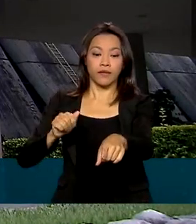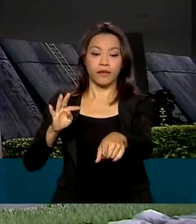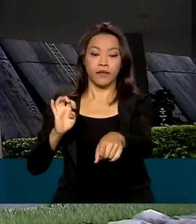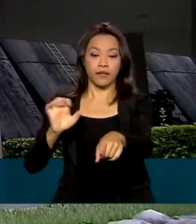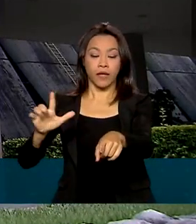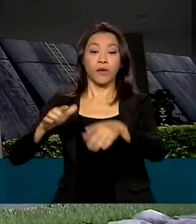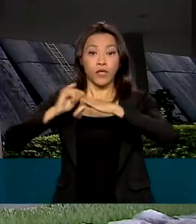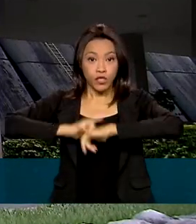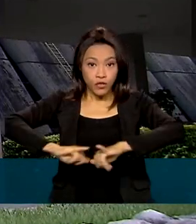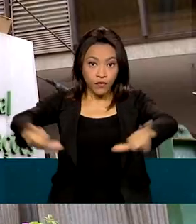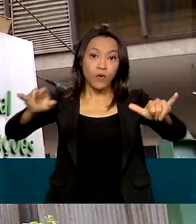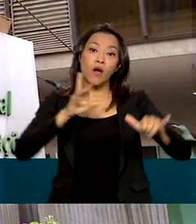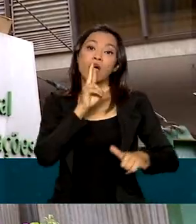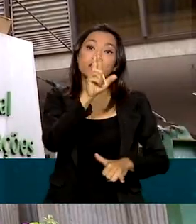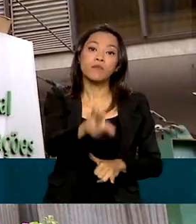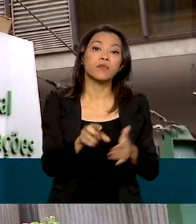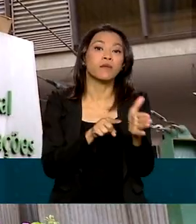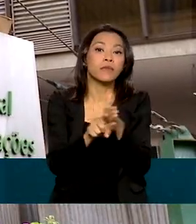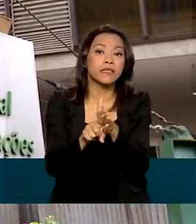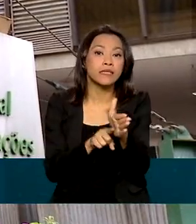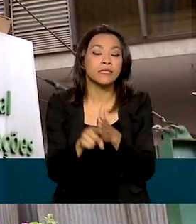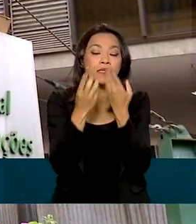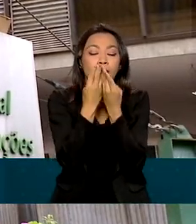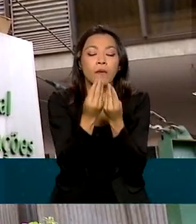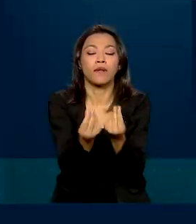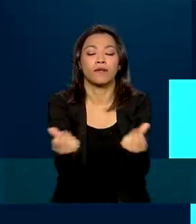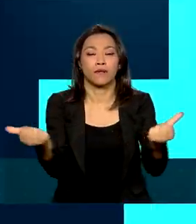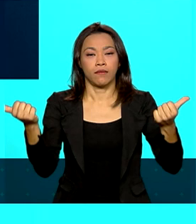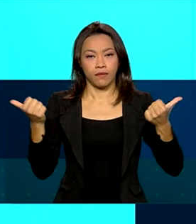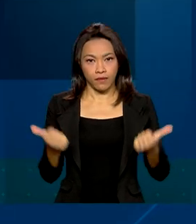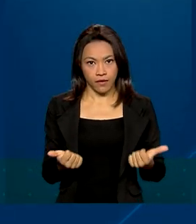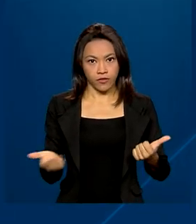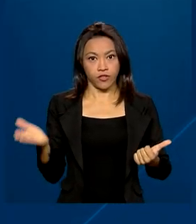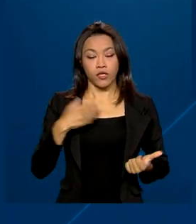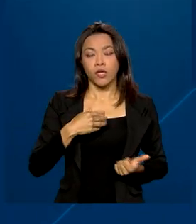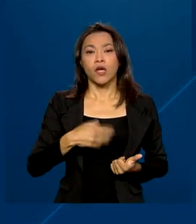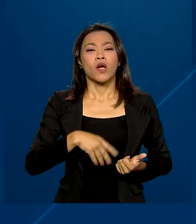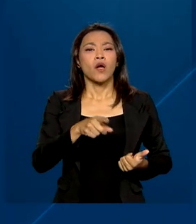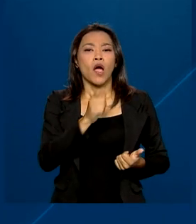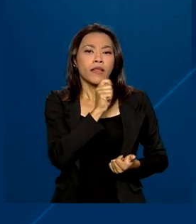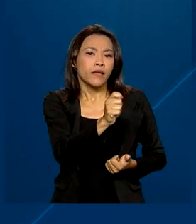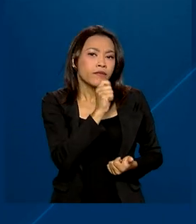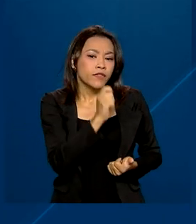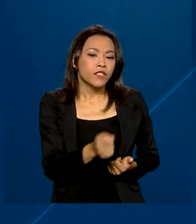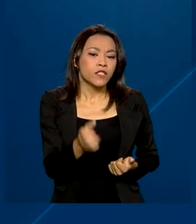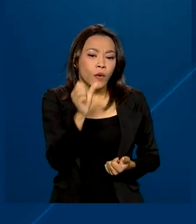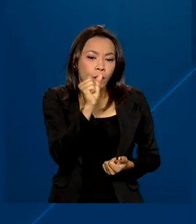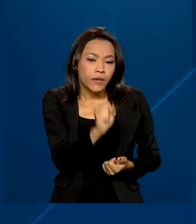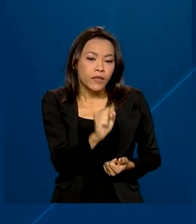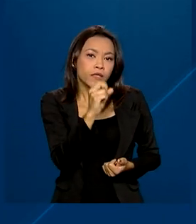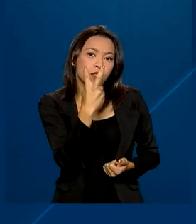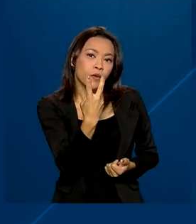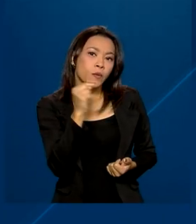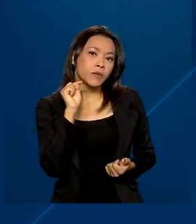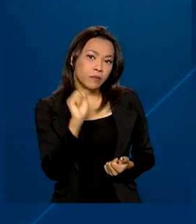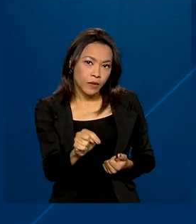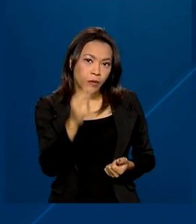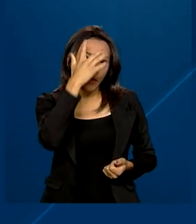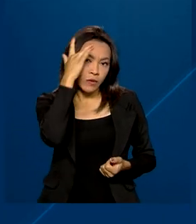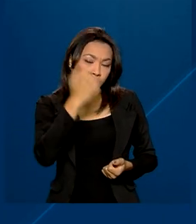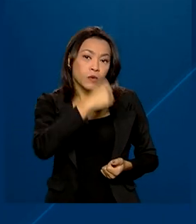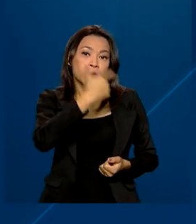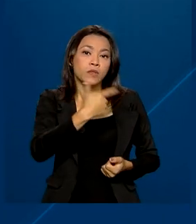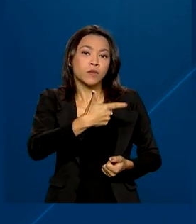da pesquisa de satisfação e qualidade percebida. Foram ouvidos quase 82 mil consumidores no segundo